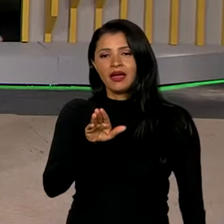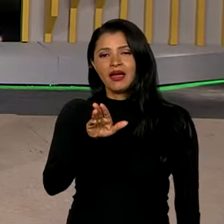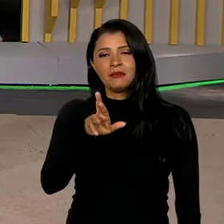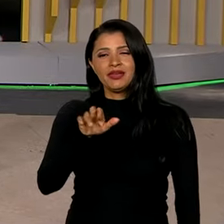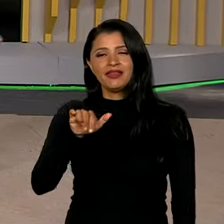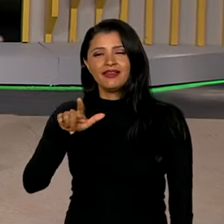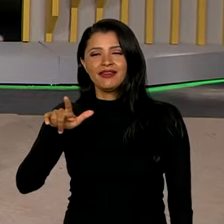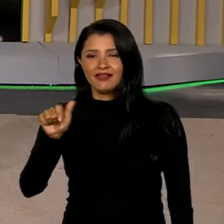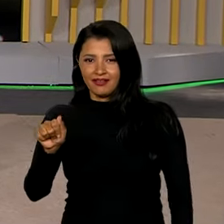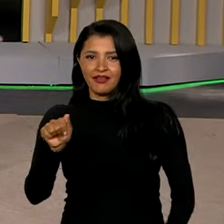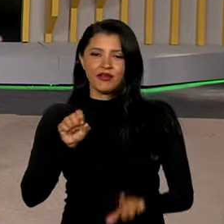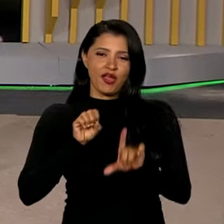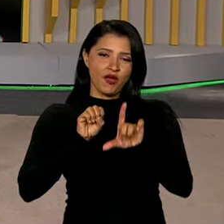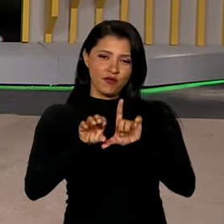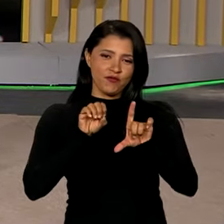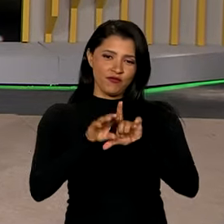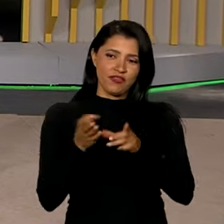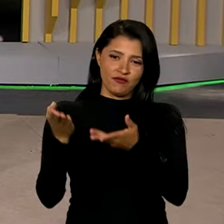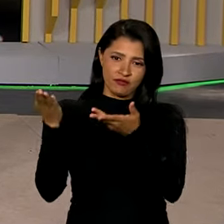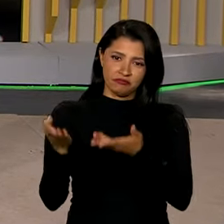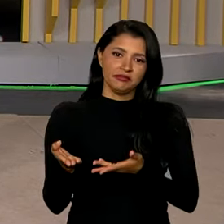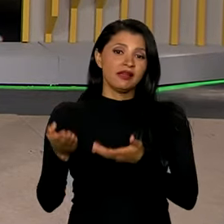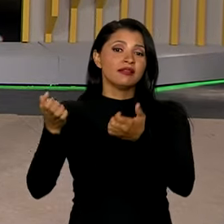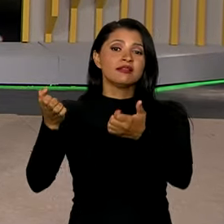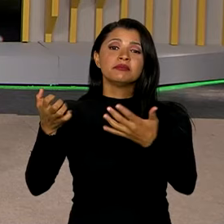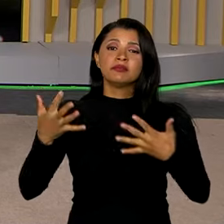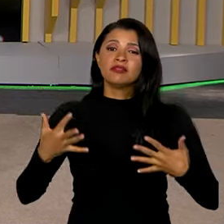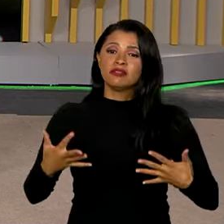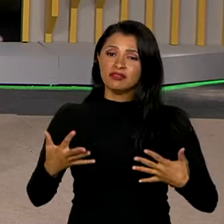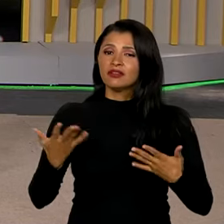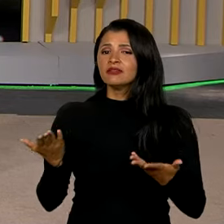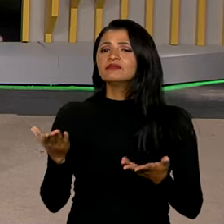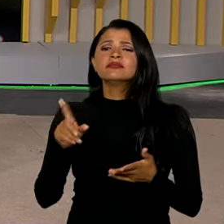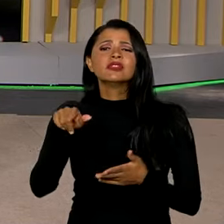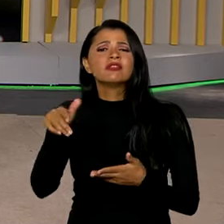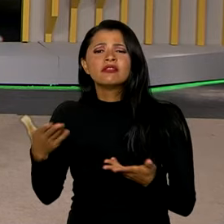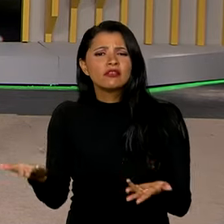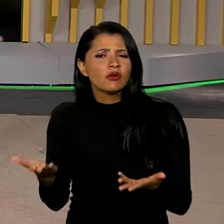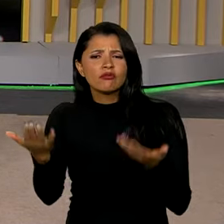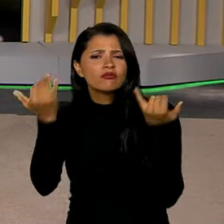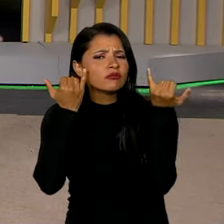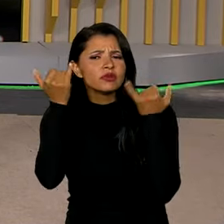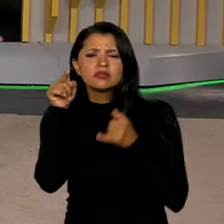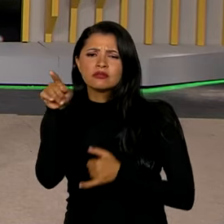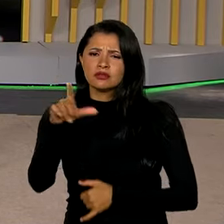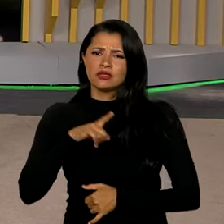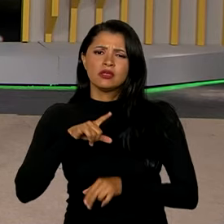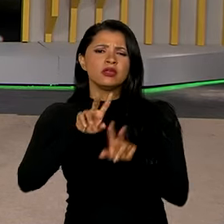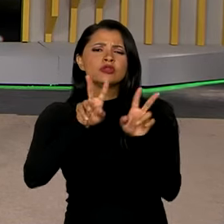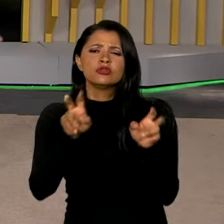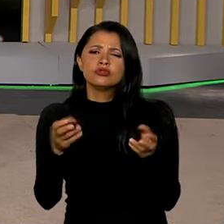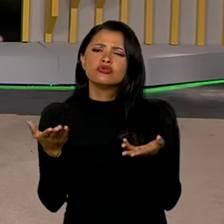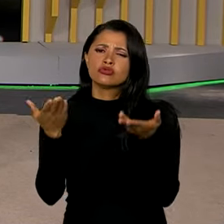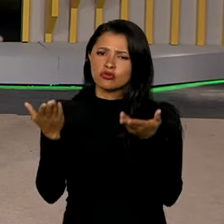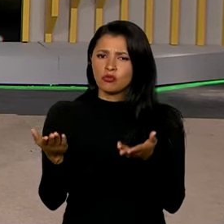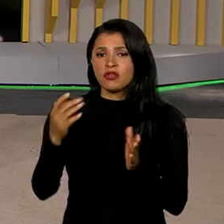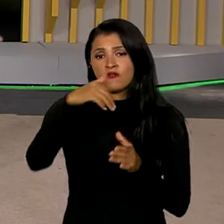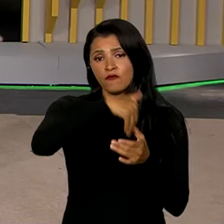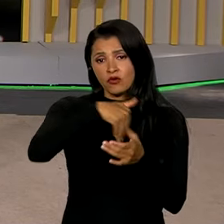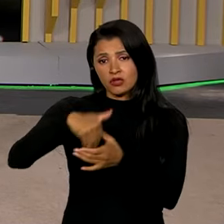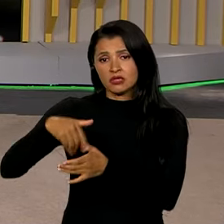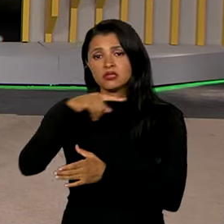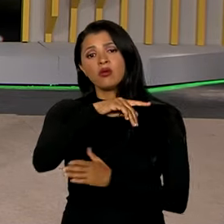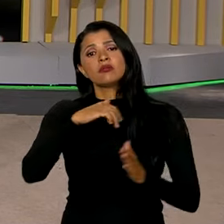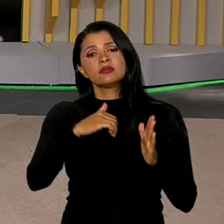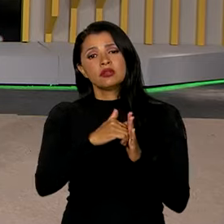Noronha, ao vivo. E ela conta pra gente, Gabi, que informações você tem sobre a votação no